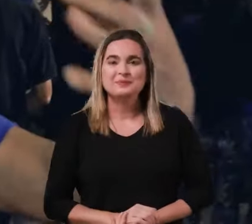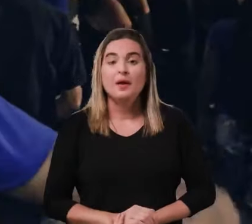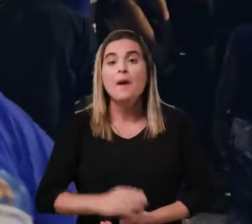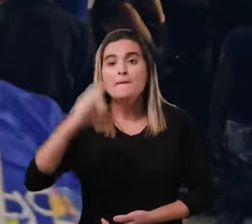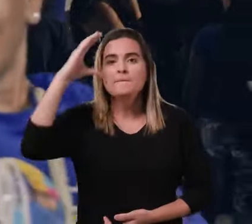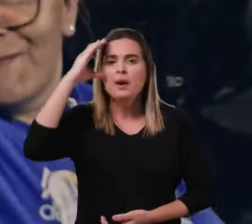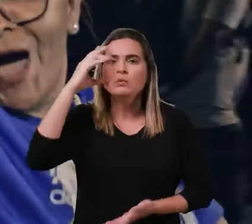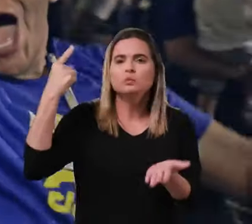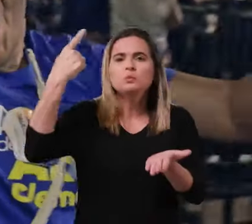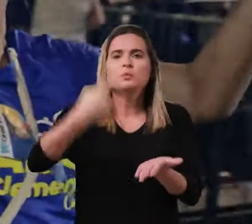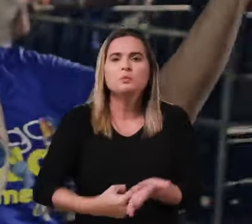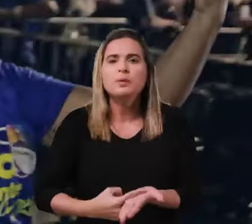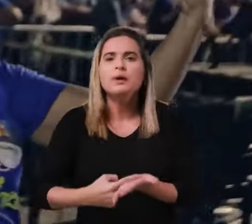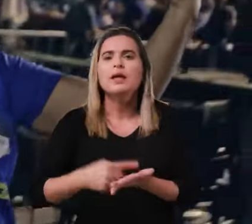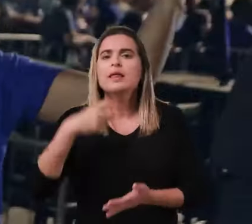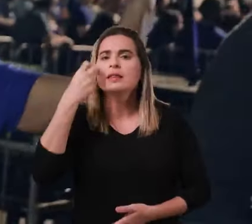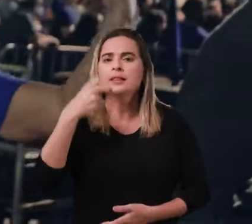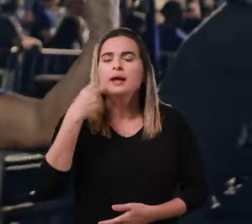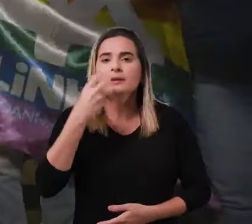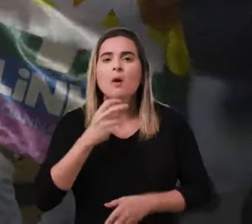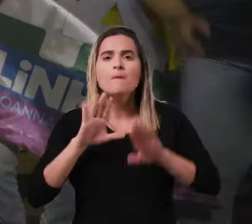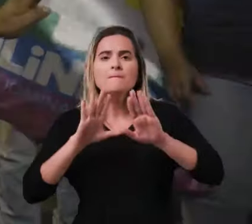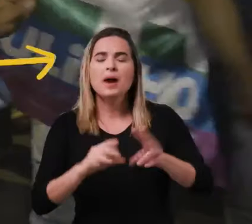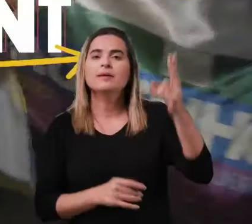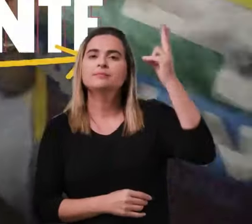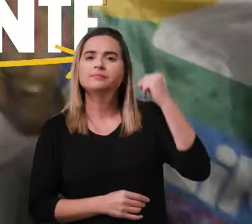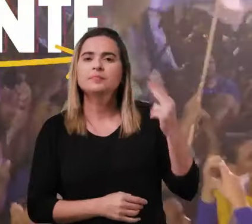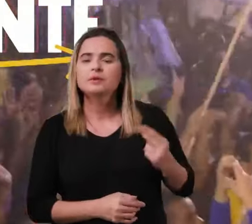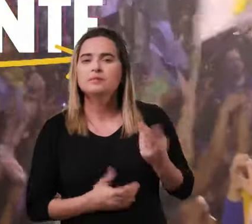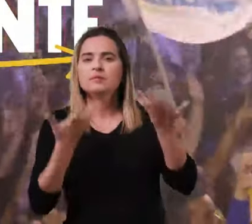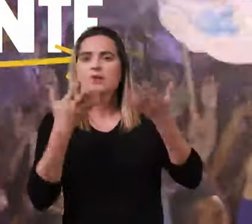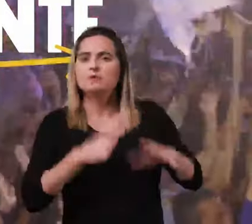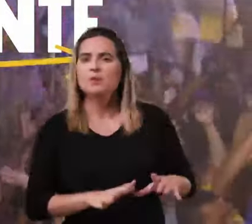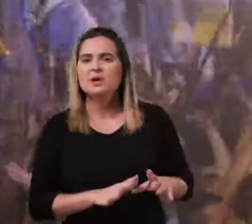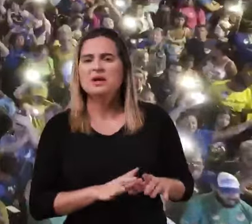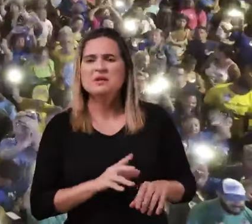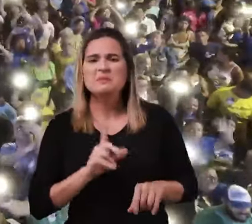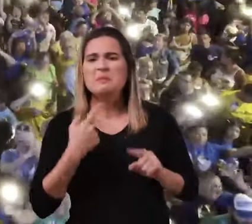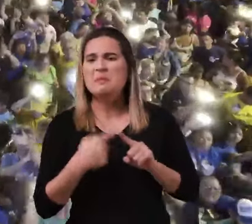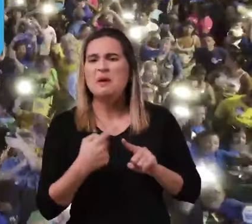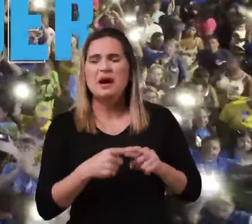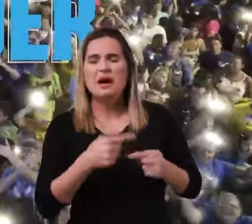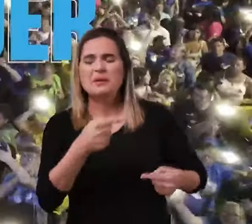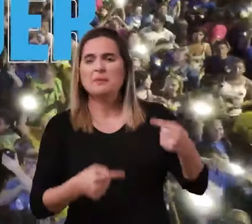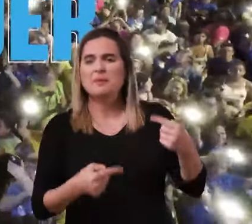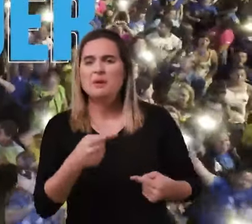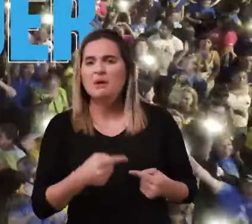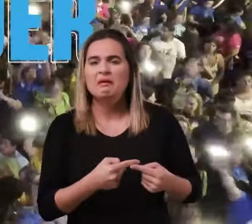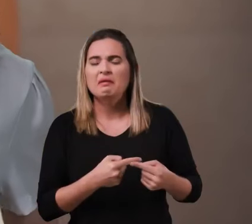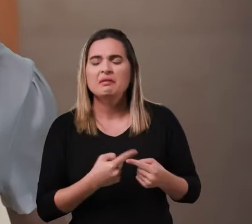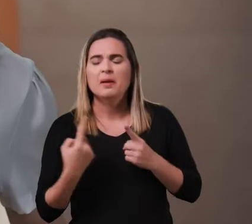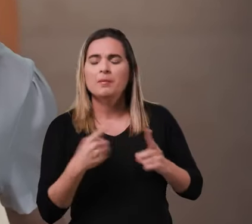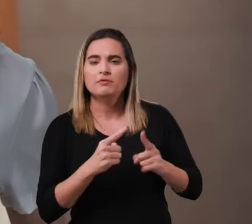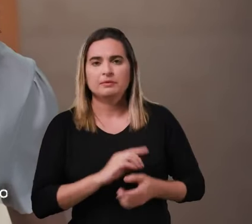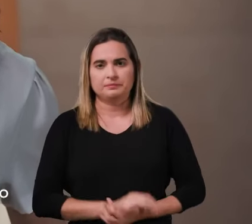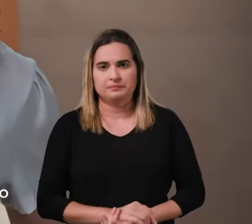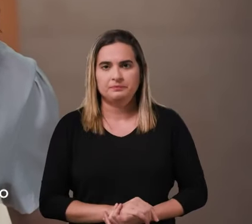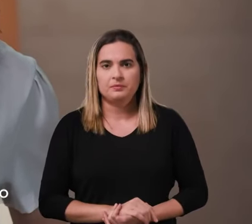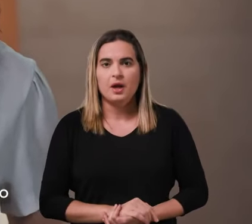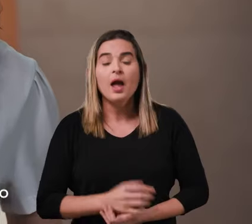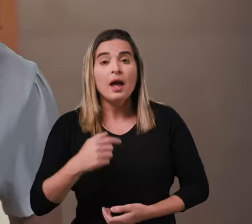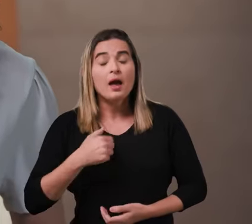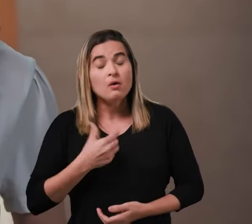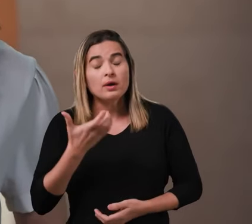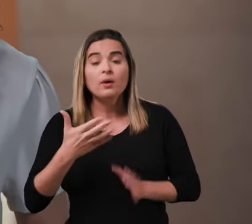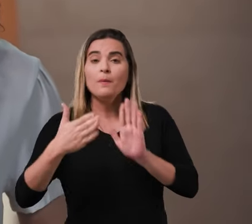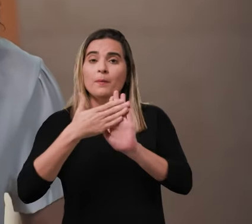fato! E vamos embora, papão! É Natal pra frente, do jeito que o povo quer. Paulinho assumiu um